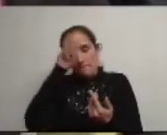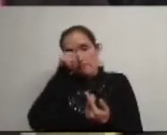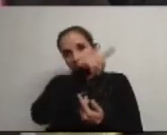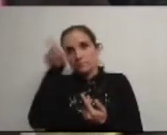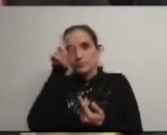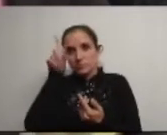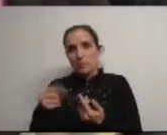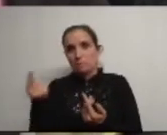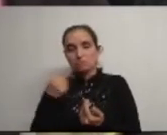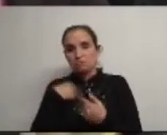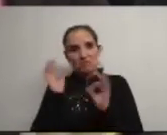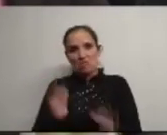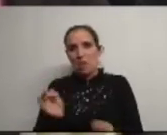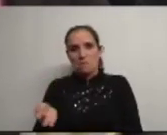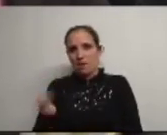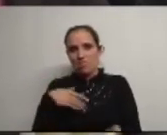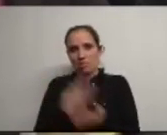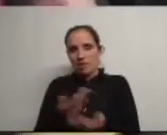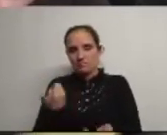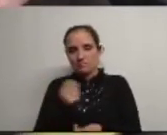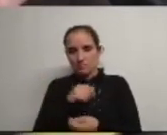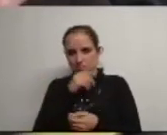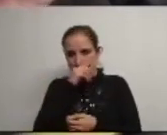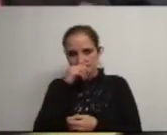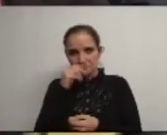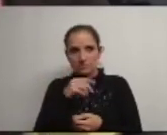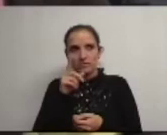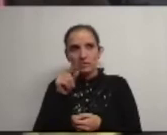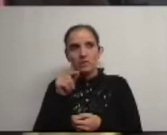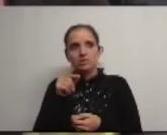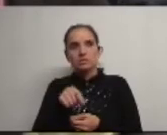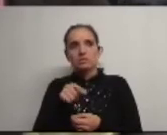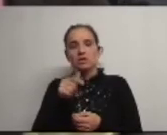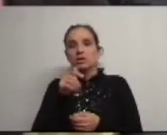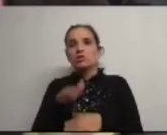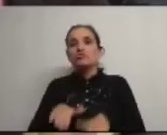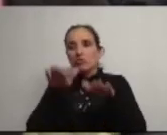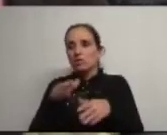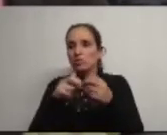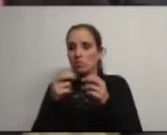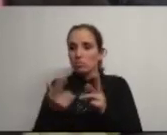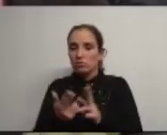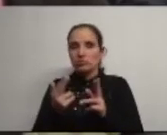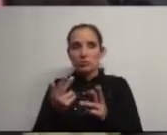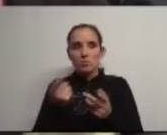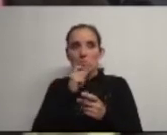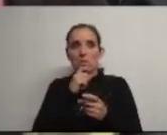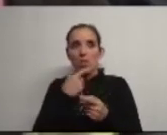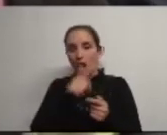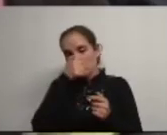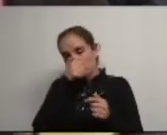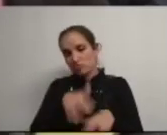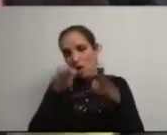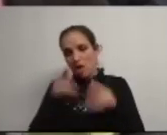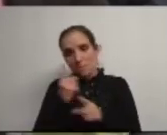e portanto acho que não vale não vale muito a pena trabalharmos e mais aqui assim na questão das cheias das obras das pontes porque pode haver cheias